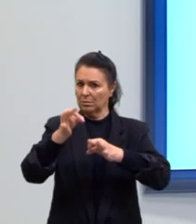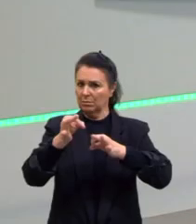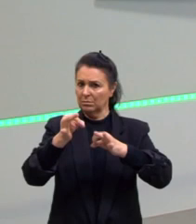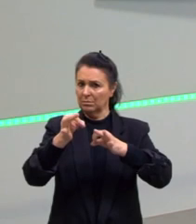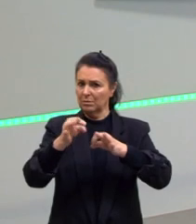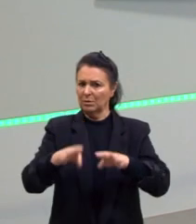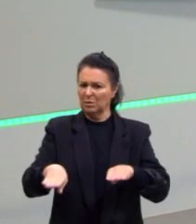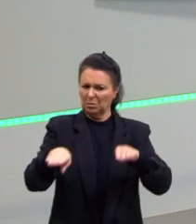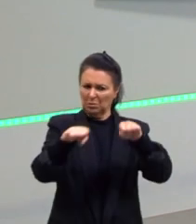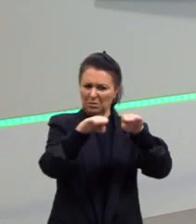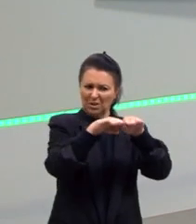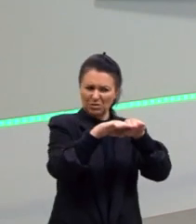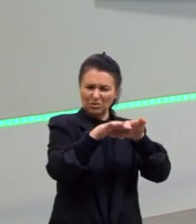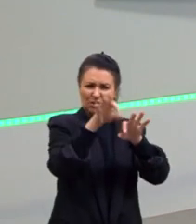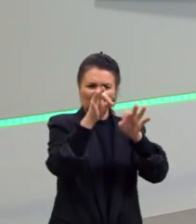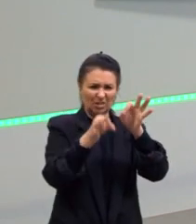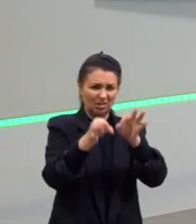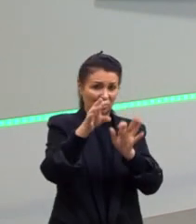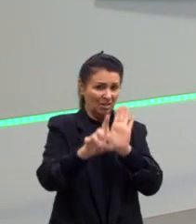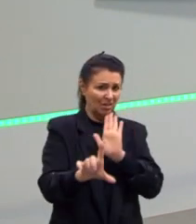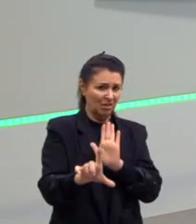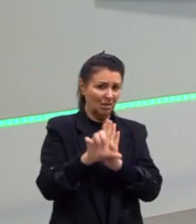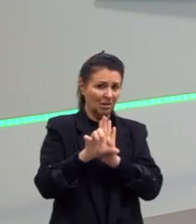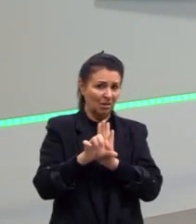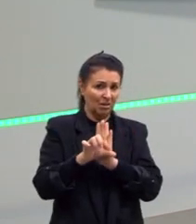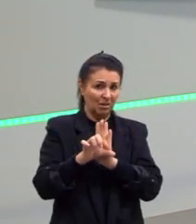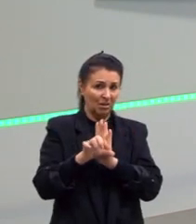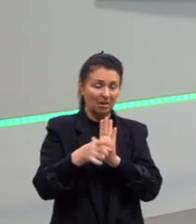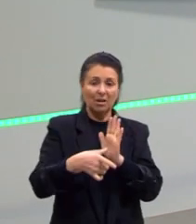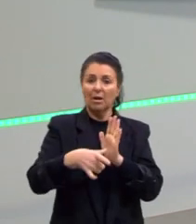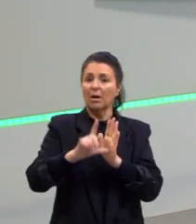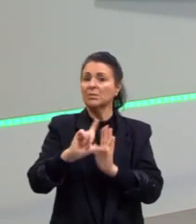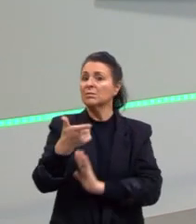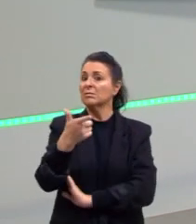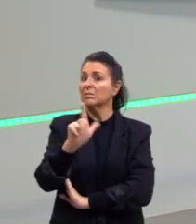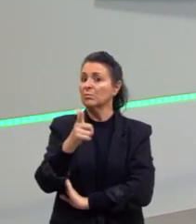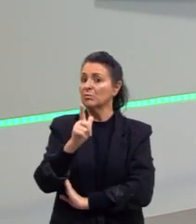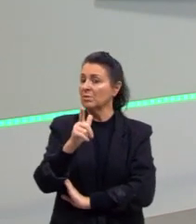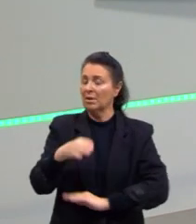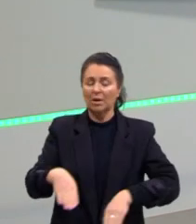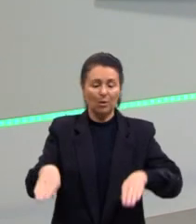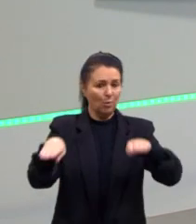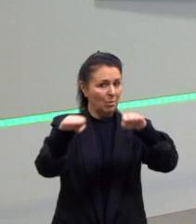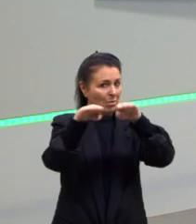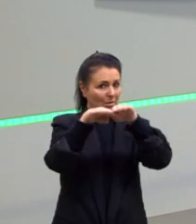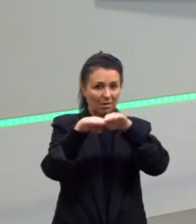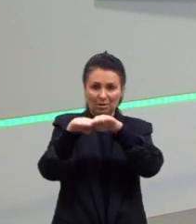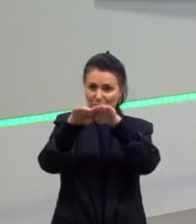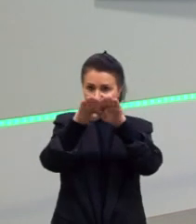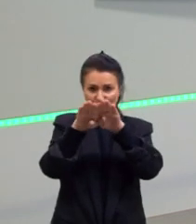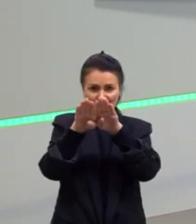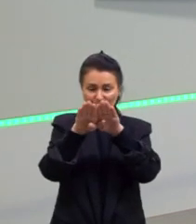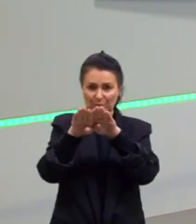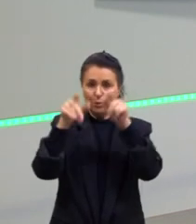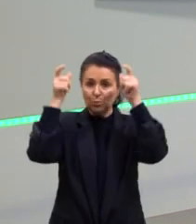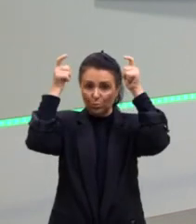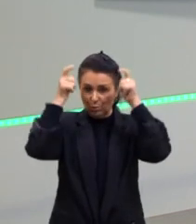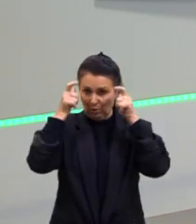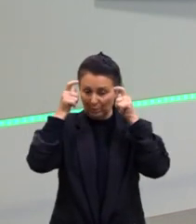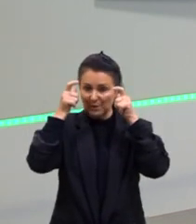Igualdade perante a lei. Antes da Revolução Francesa, não existia igualdade perante a lei. Os nobres tinham